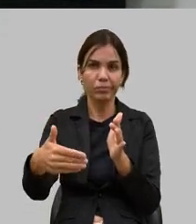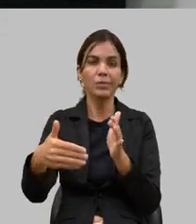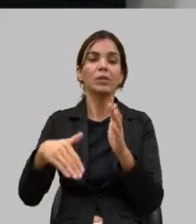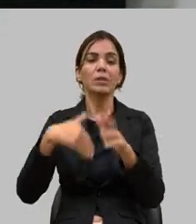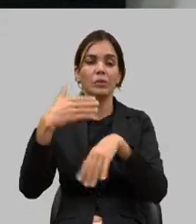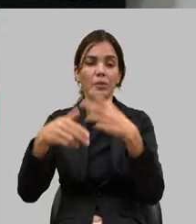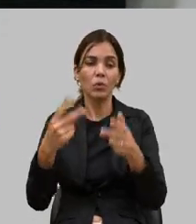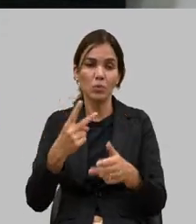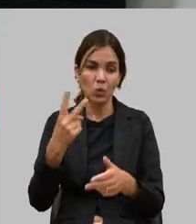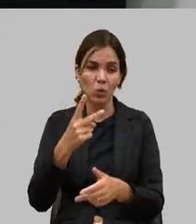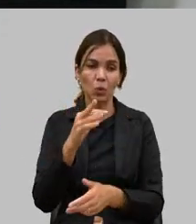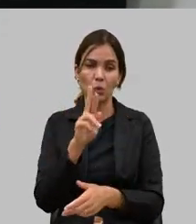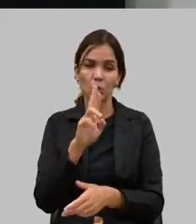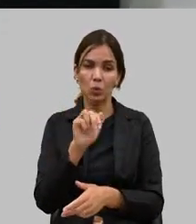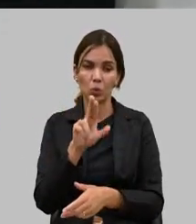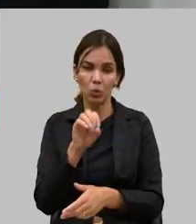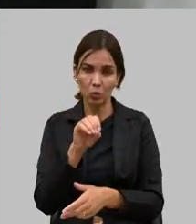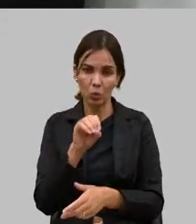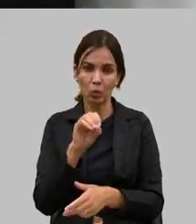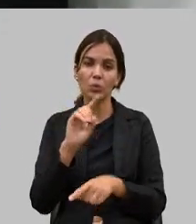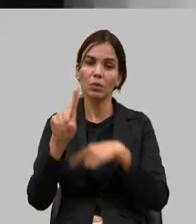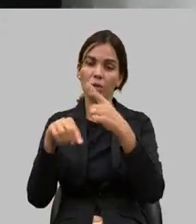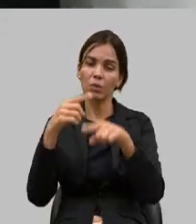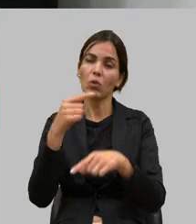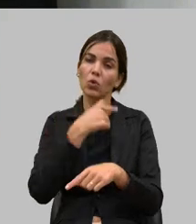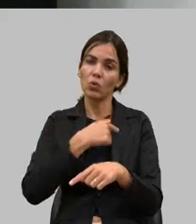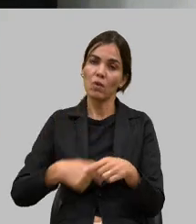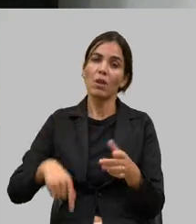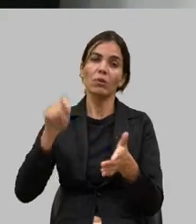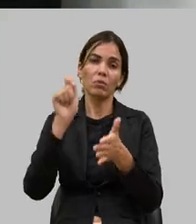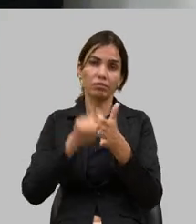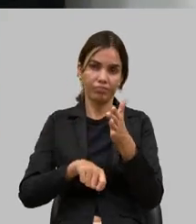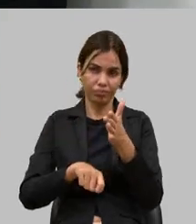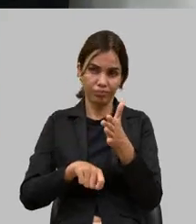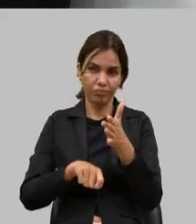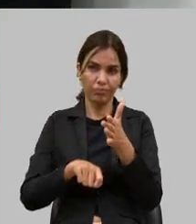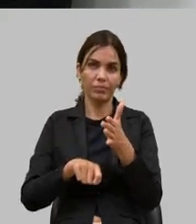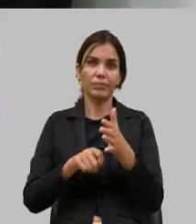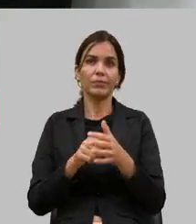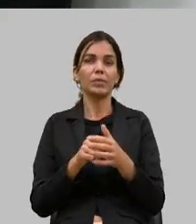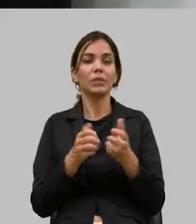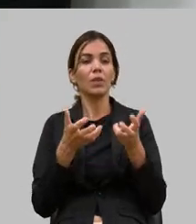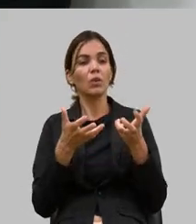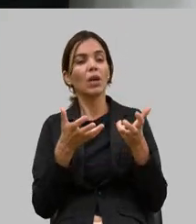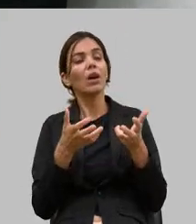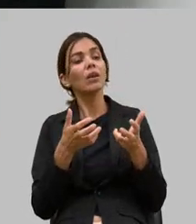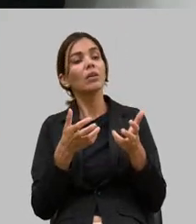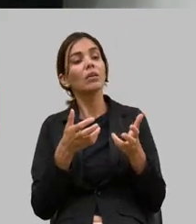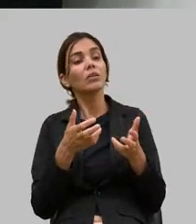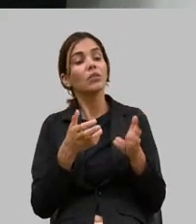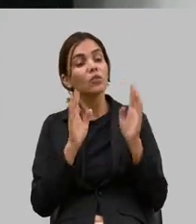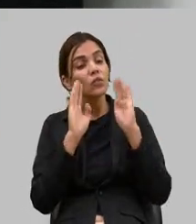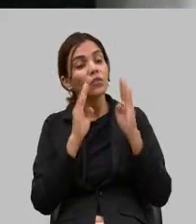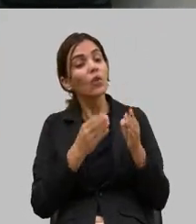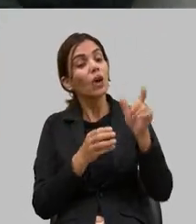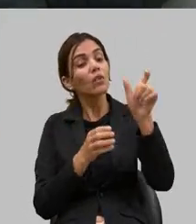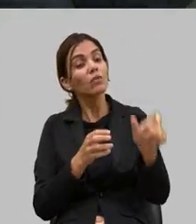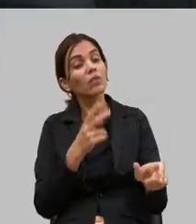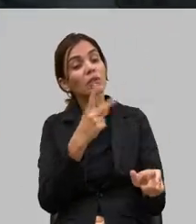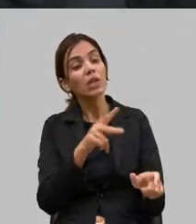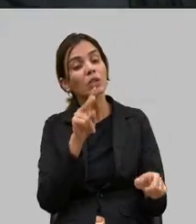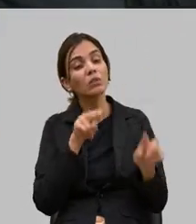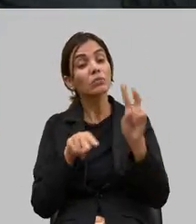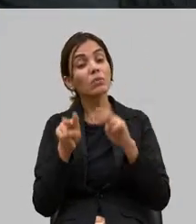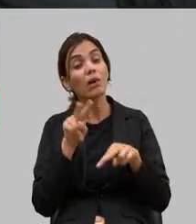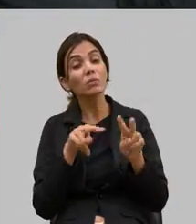turno e posteriormente vá para a sanção do governador Thales então eu gostaria só de focar em você essa sua análise